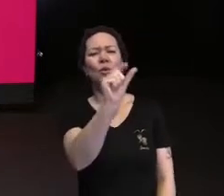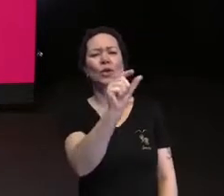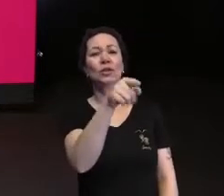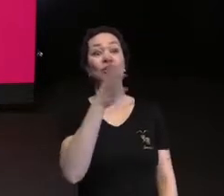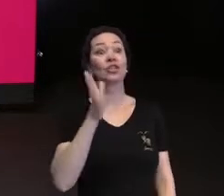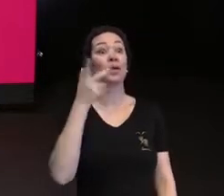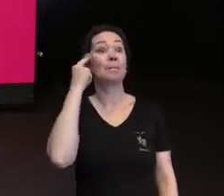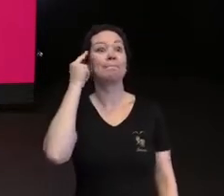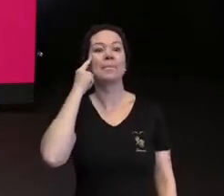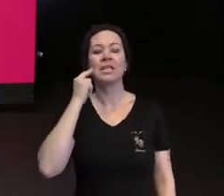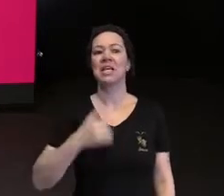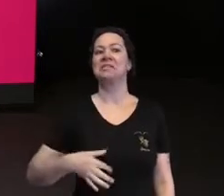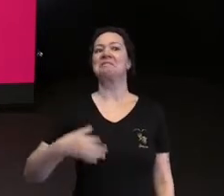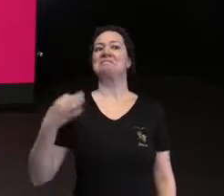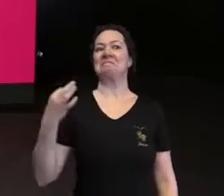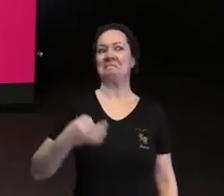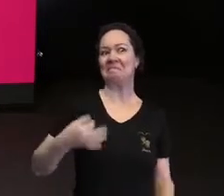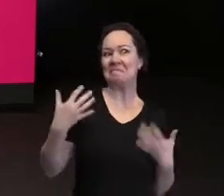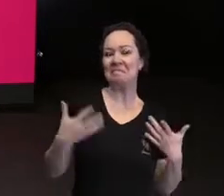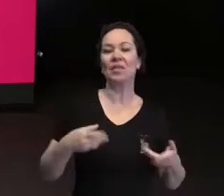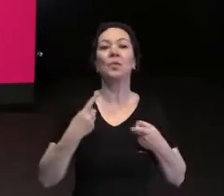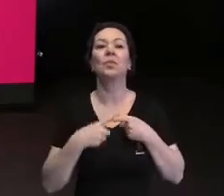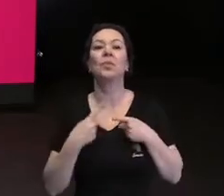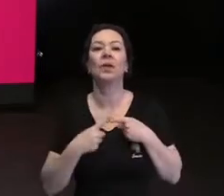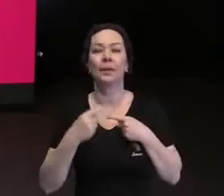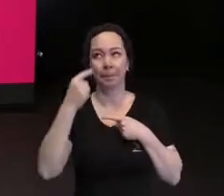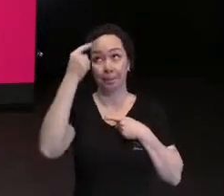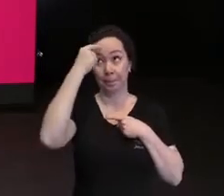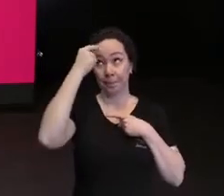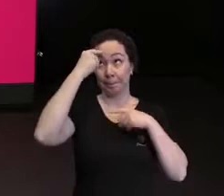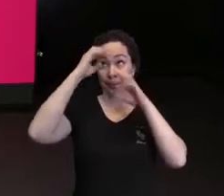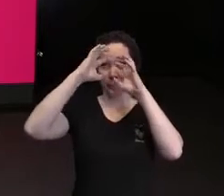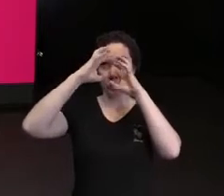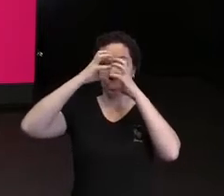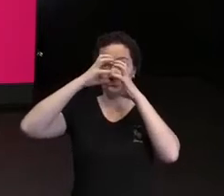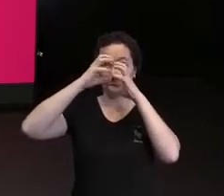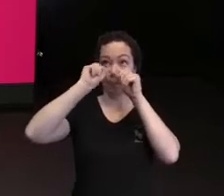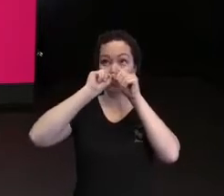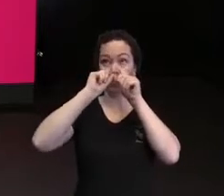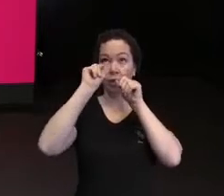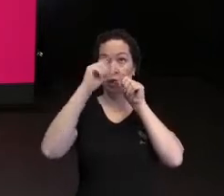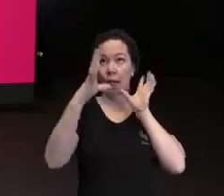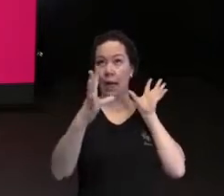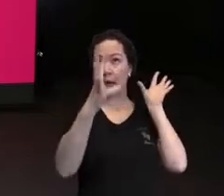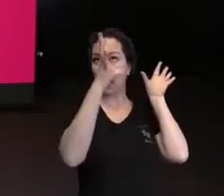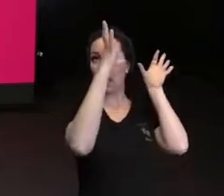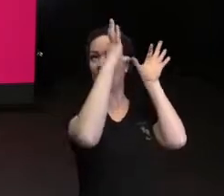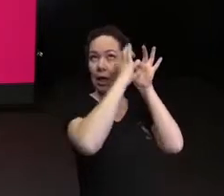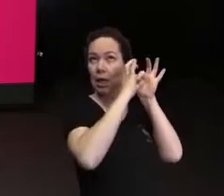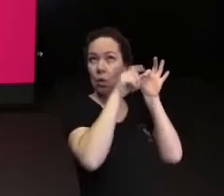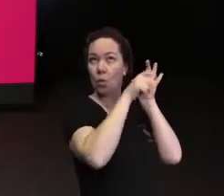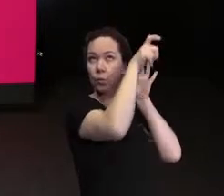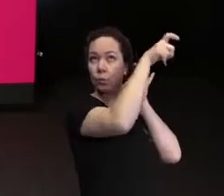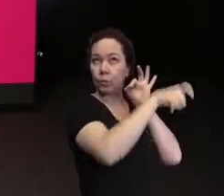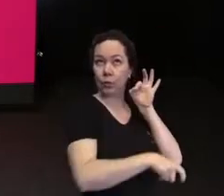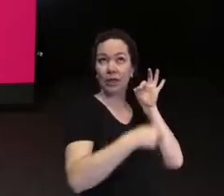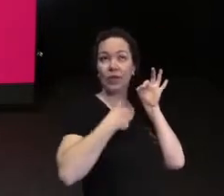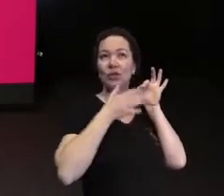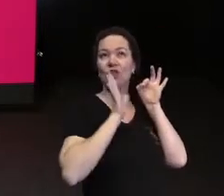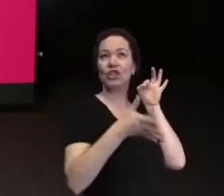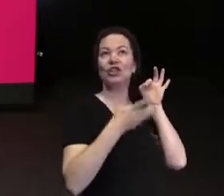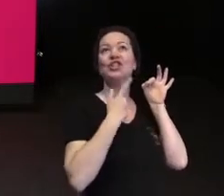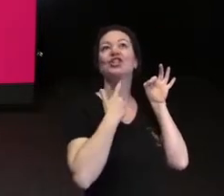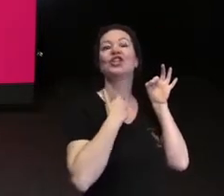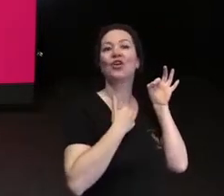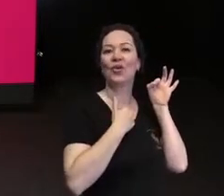incrível, porque o nosso cérebro fez uma referência com aquela pessoa que a gente já gosta e disse